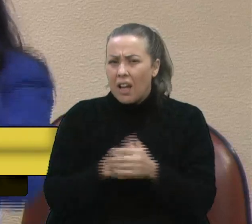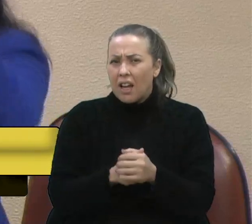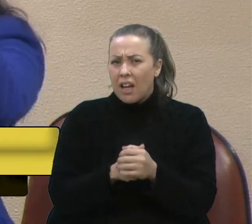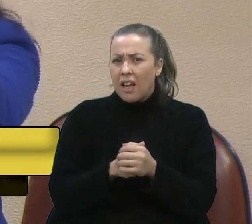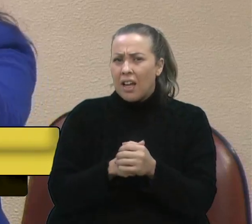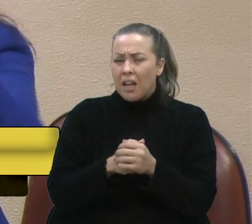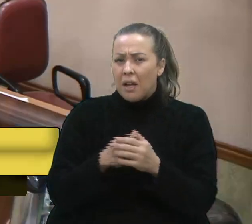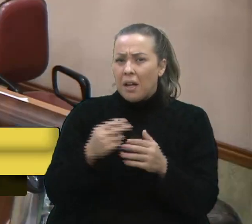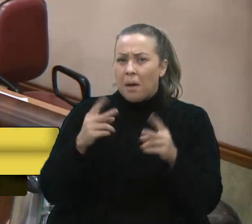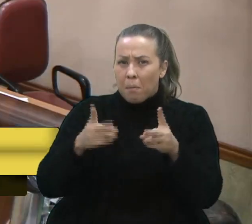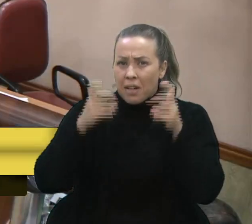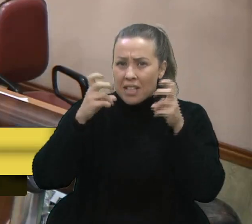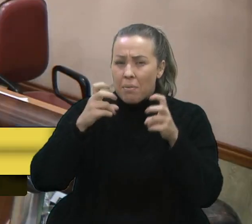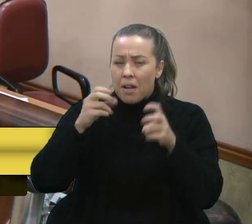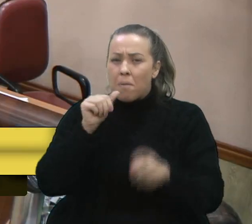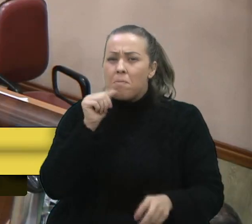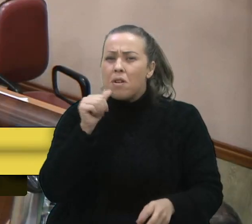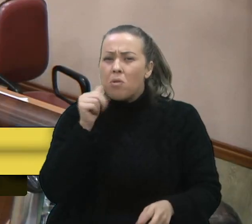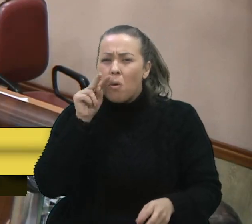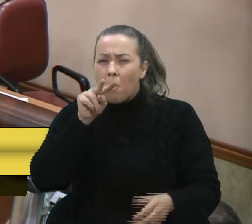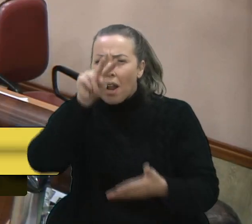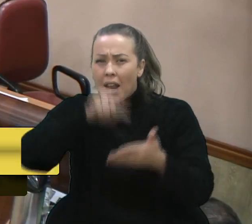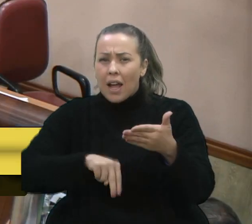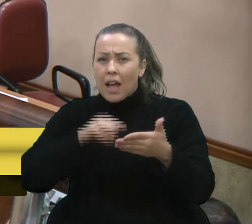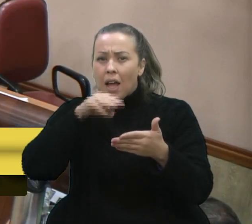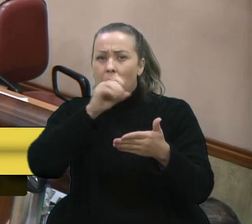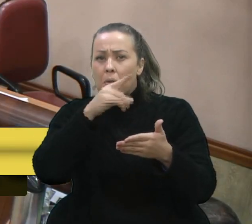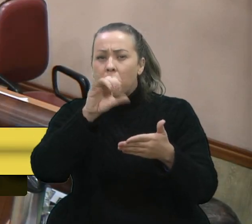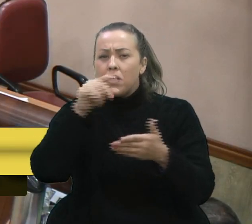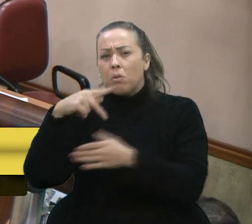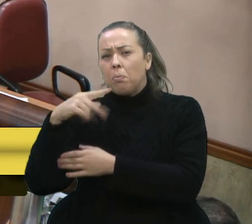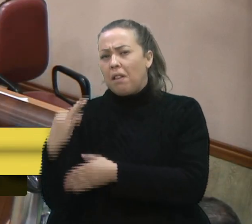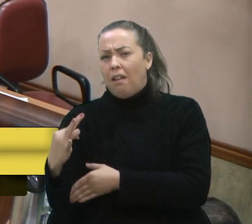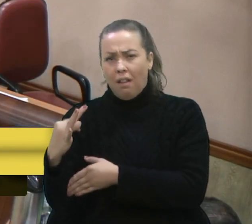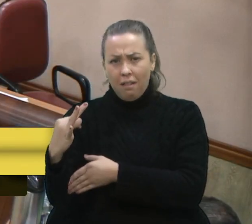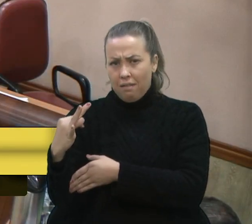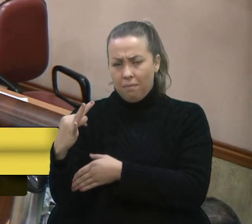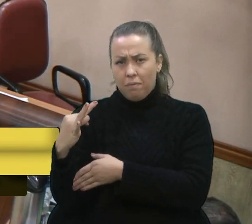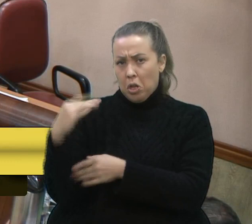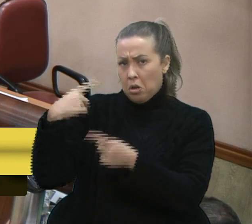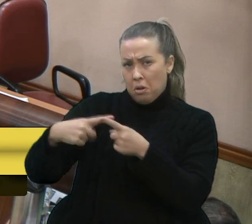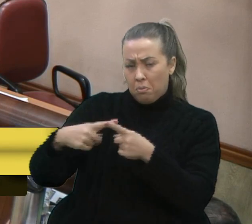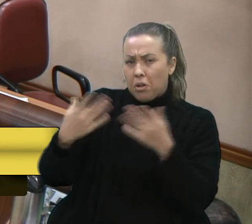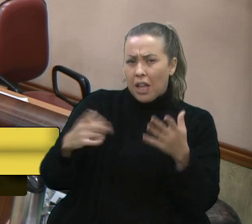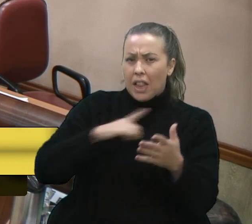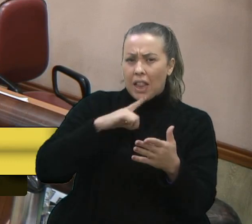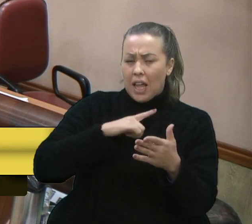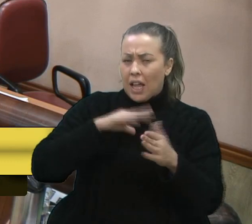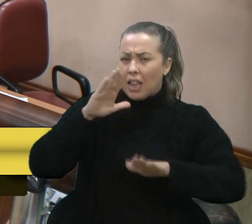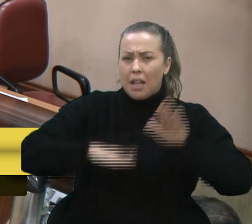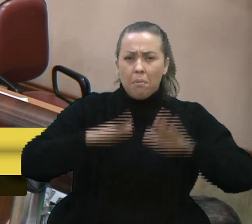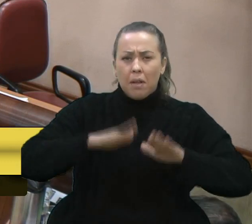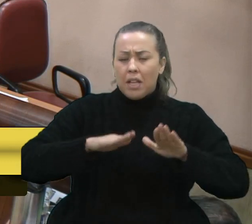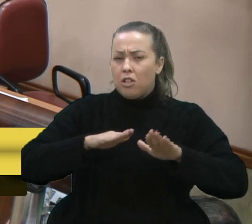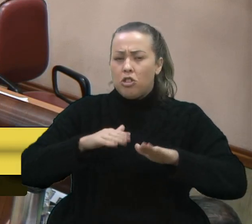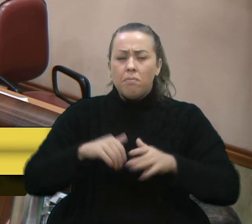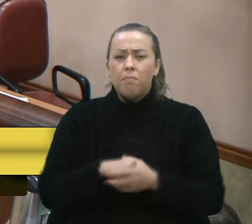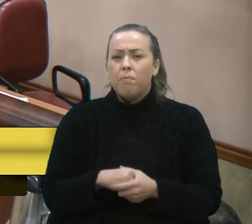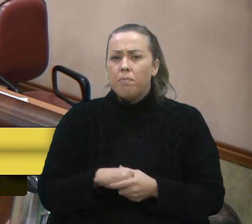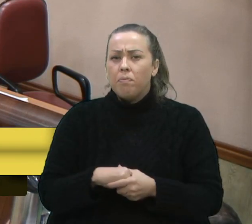parecer ao vereador Marcon que essa é uma moção do PT. Porque ela tem, independentemente disso,